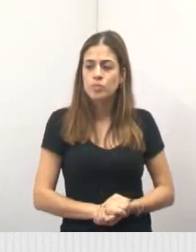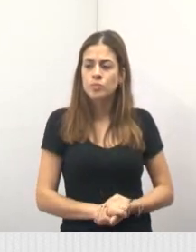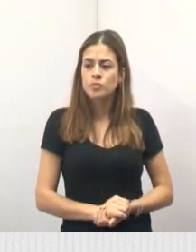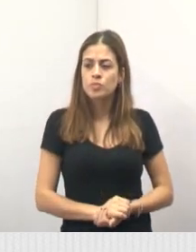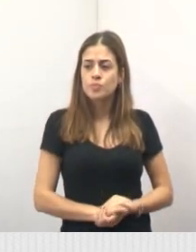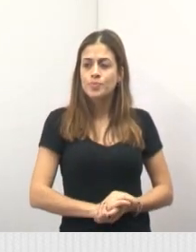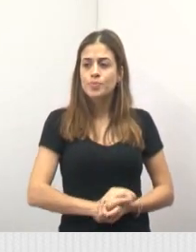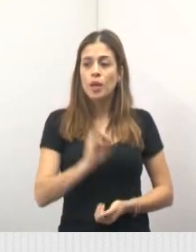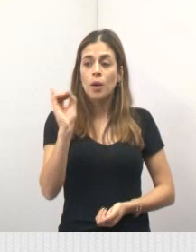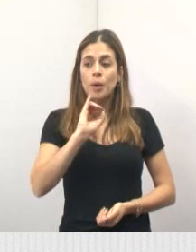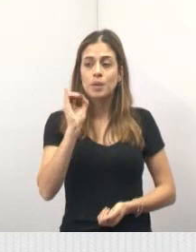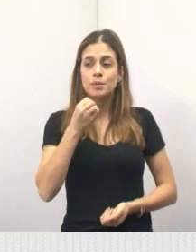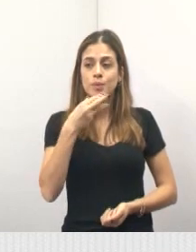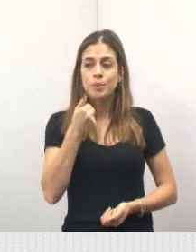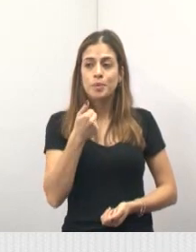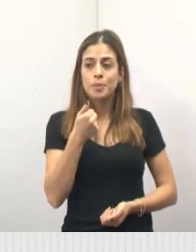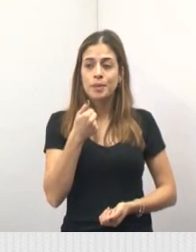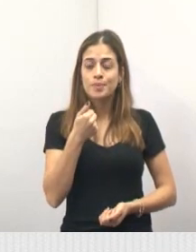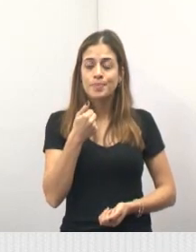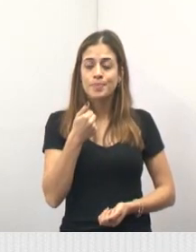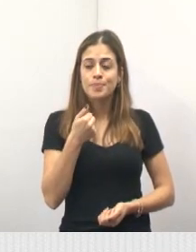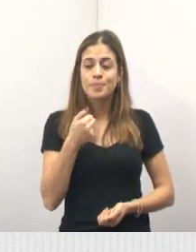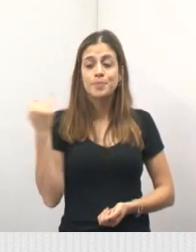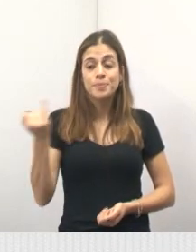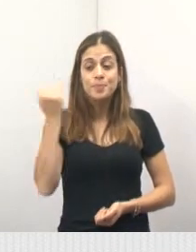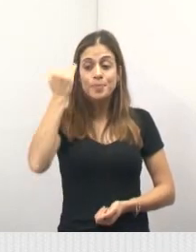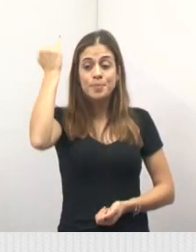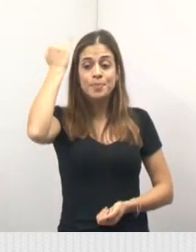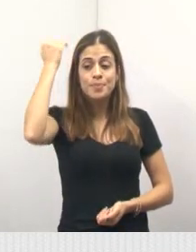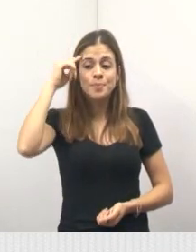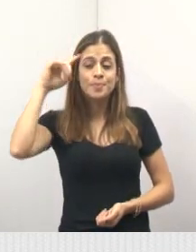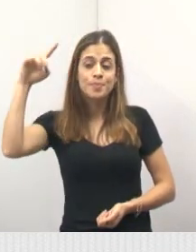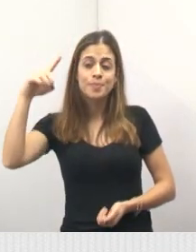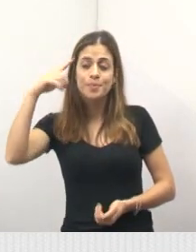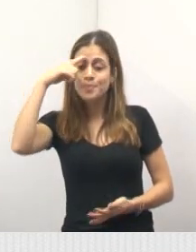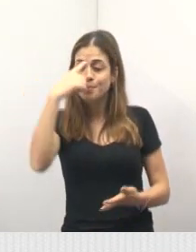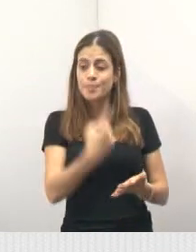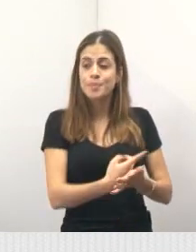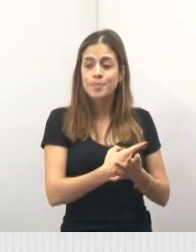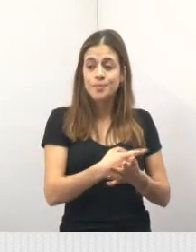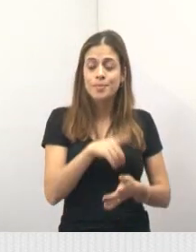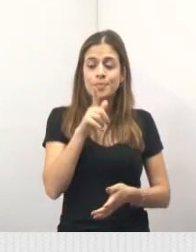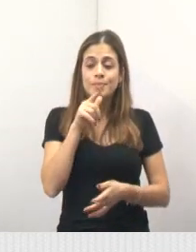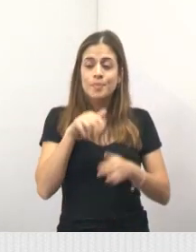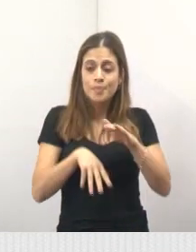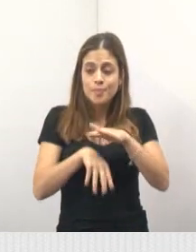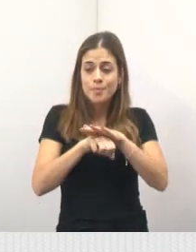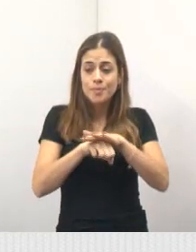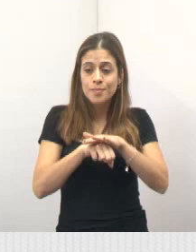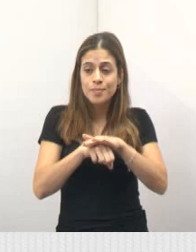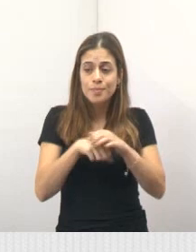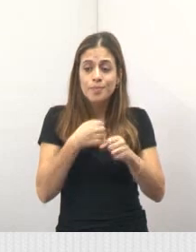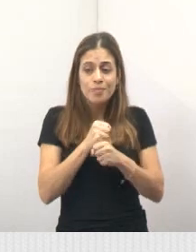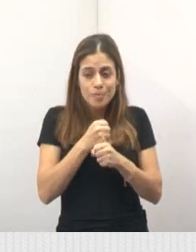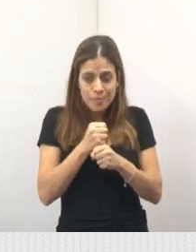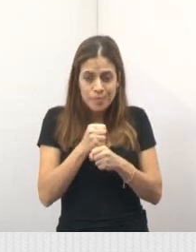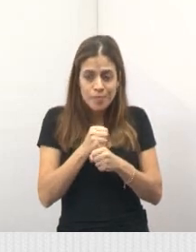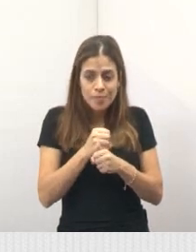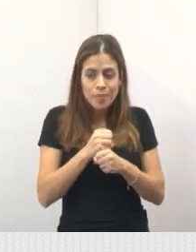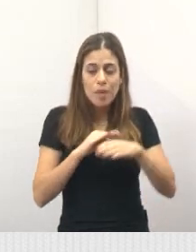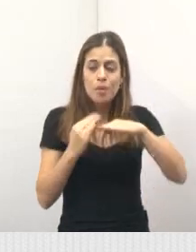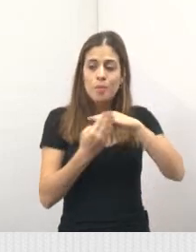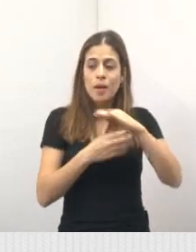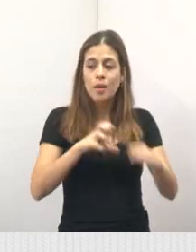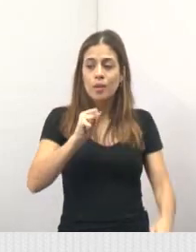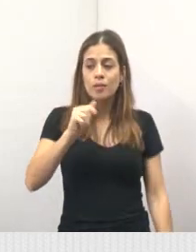Oi, tudo bem? Hoje é um importante dia, onde foi assinada a ordem de serviço para a obra de drenagem aqui no Jardim São Luís. Mais de 40